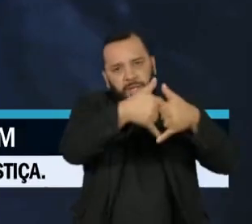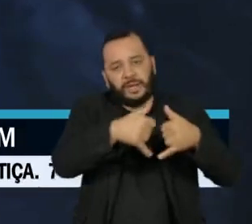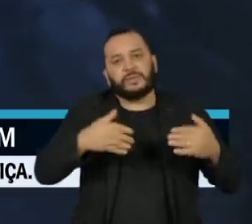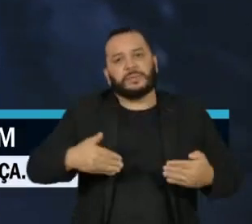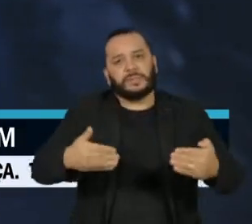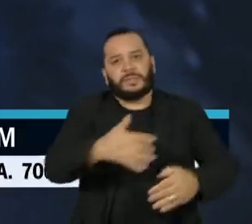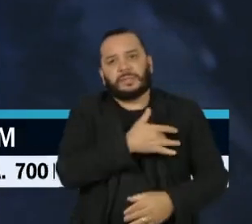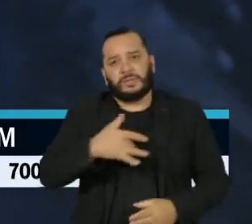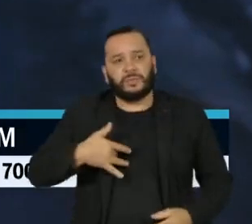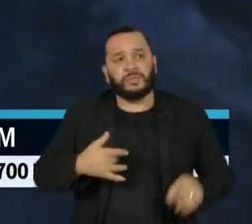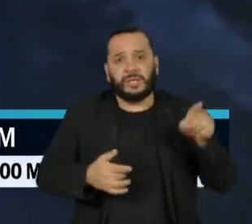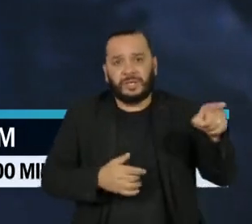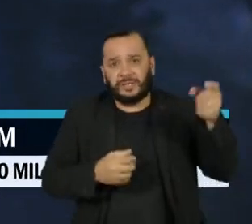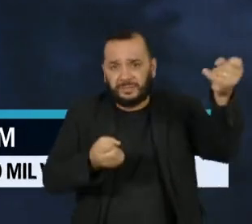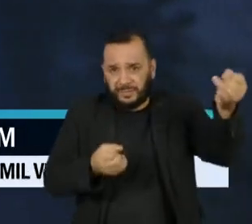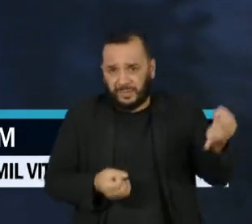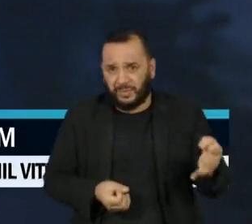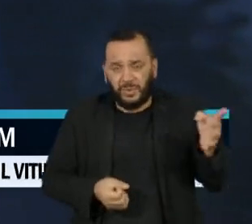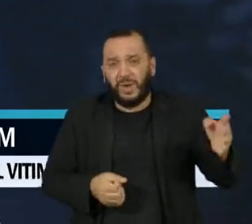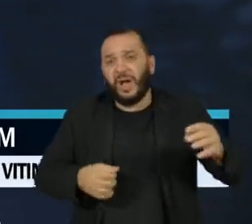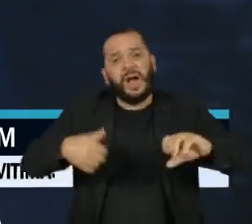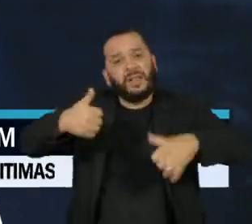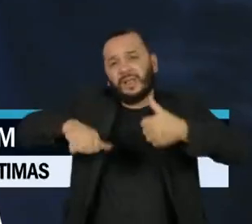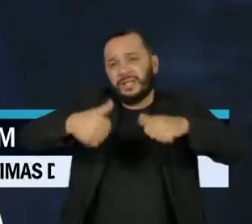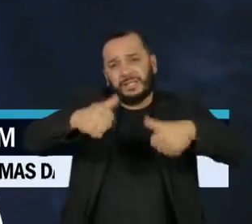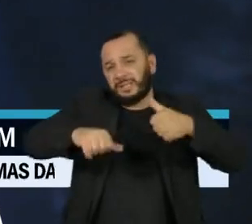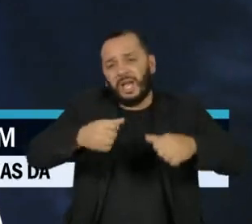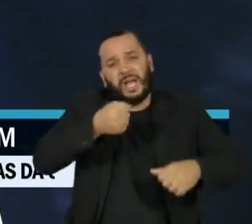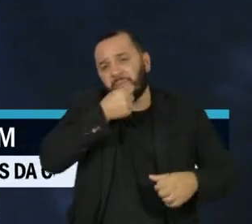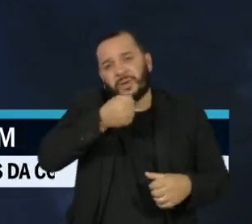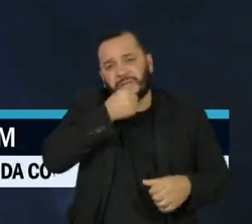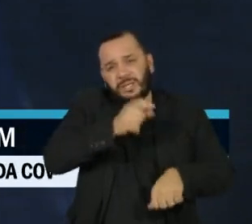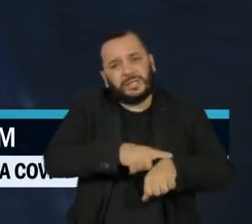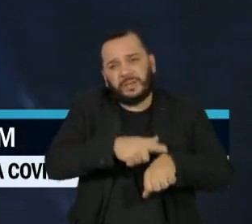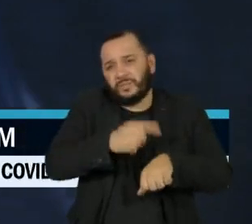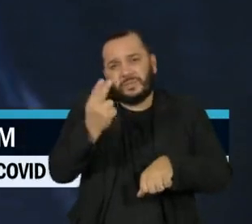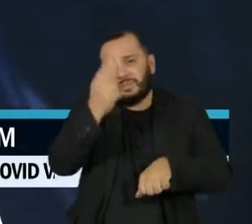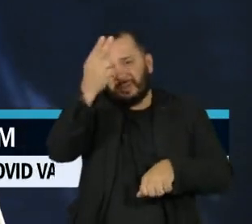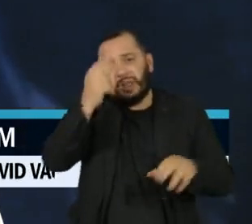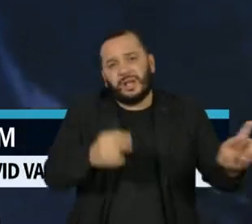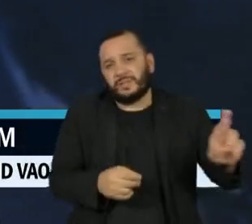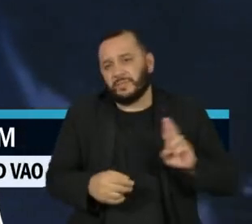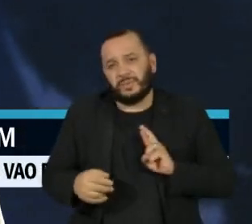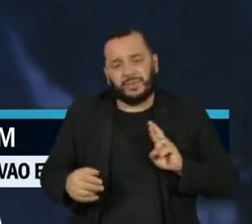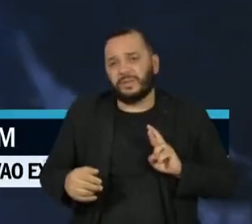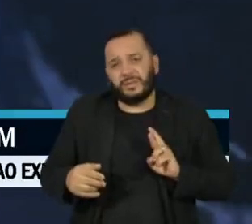telefone, alegando que não teria tempo para analisar o conteúdo da reportagem e responder até o fechamento desta edição.